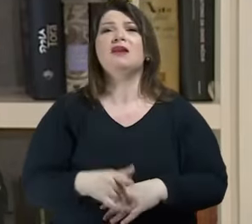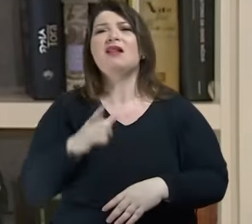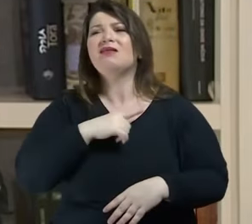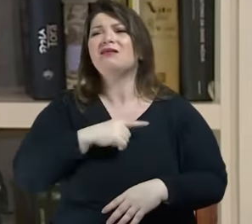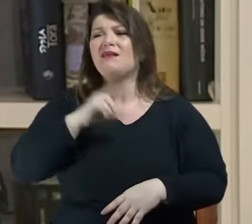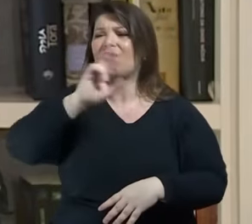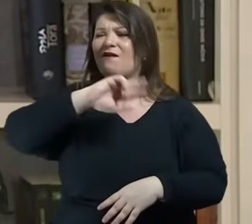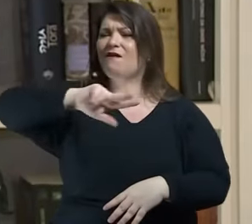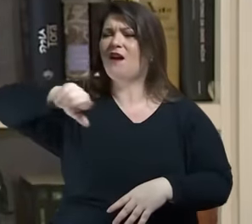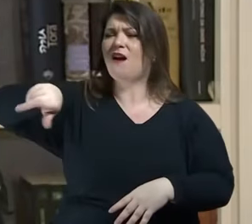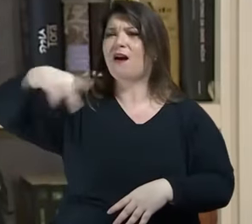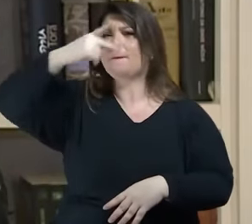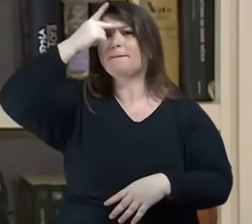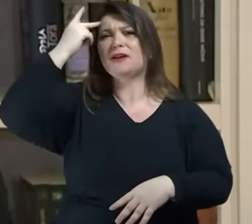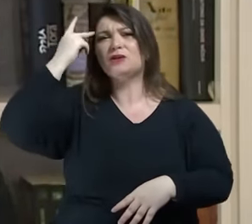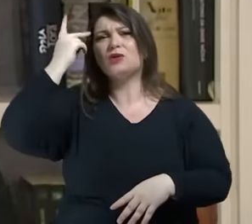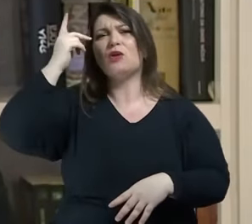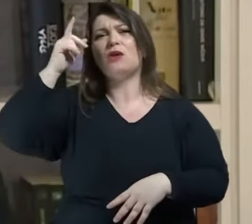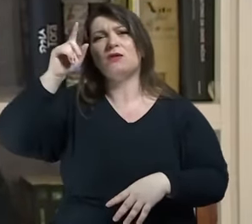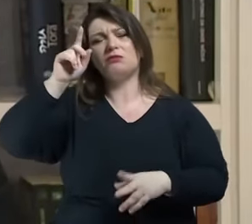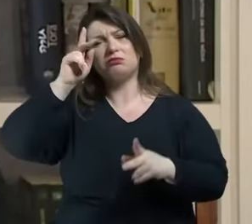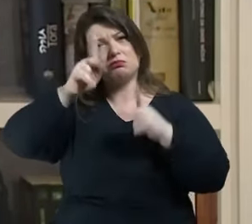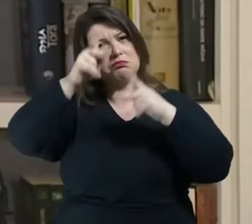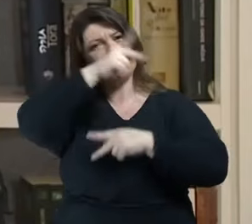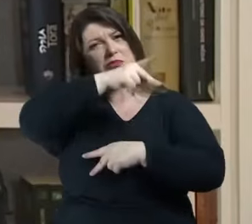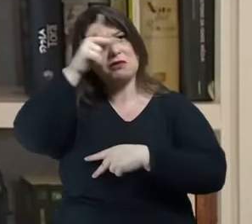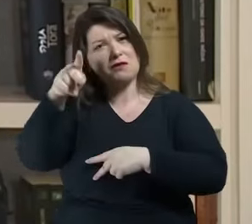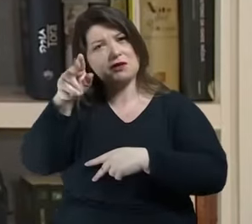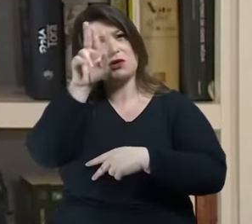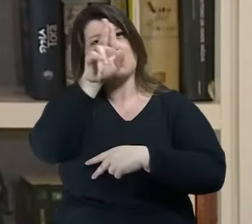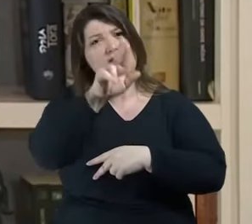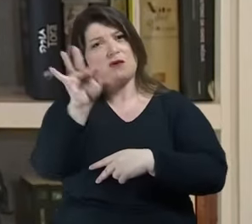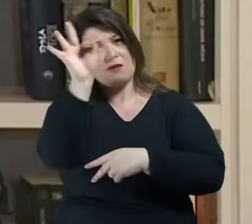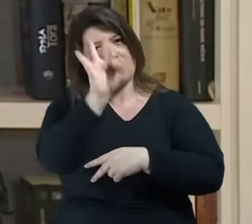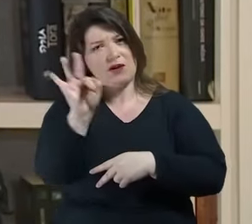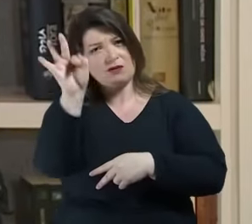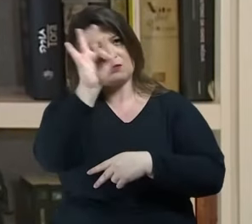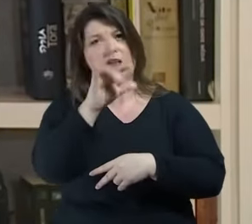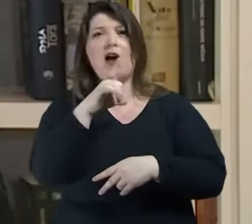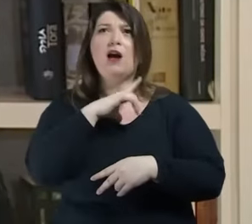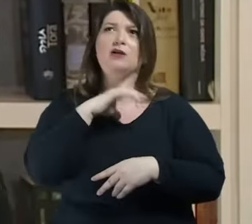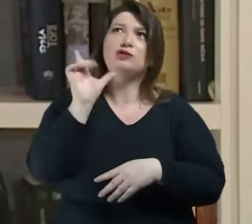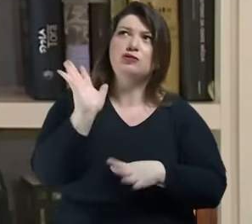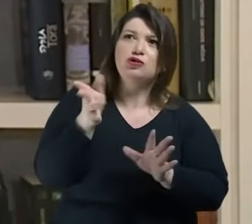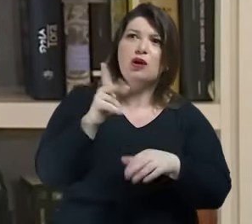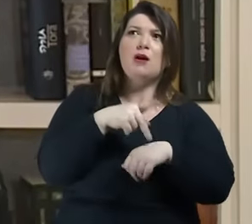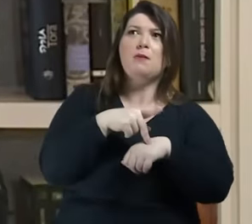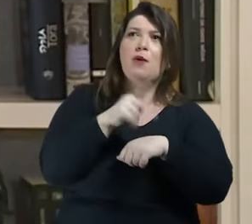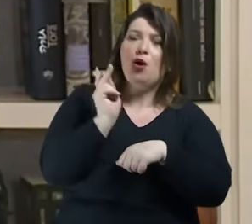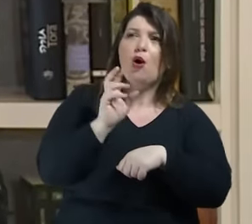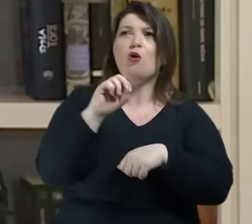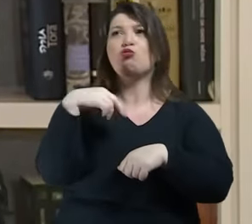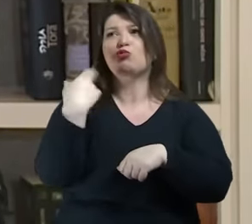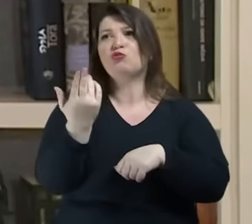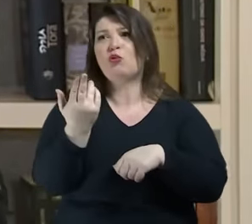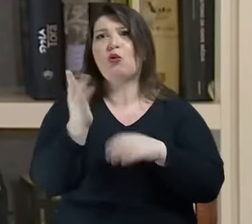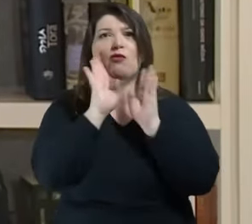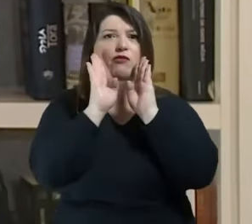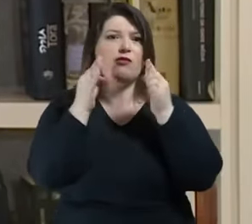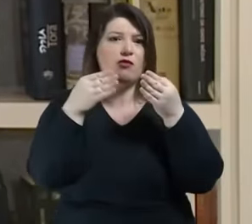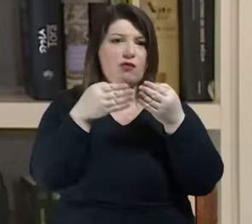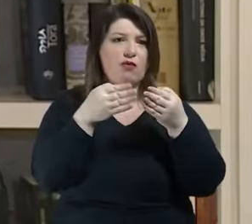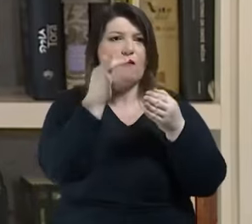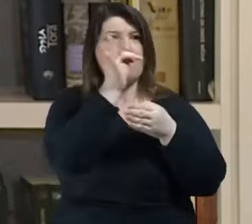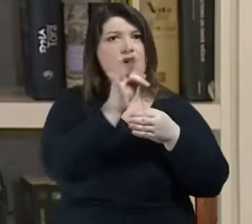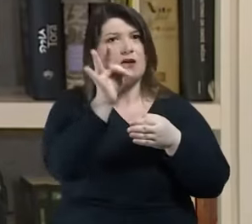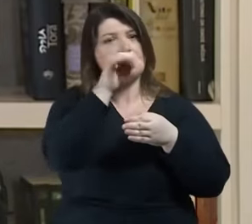professores universitários que fizeram teses e pós-graduações que se especializaram em universidades no Brasil e no exterior